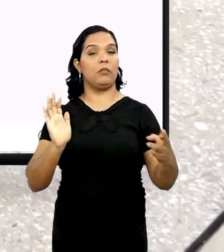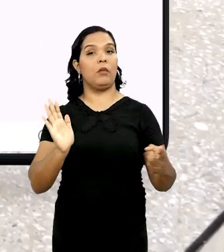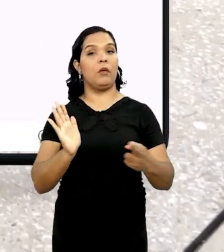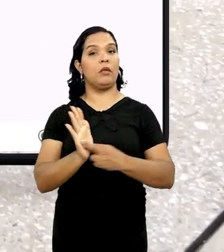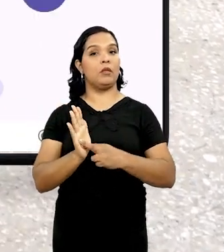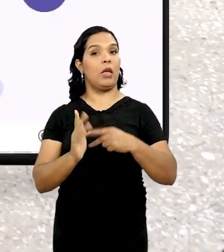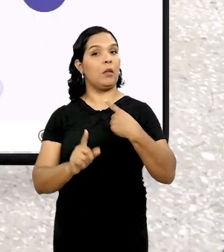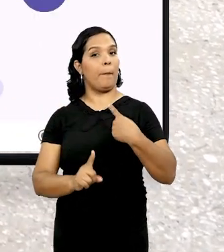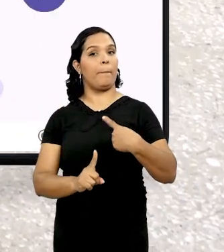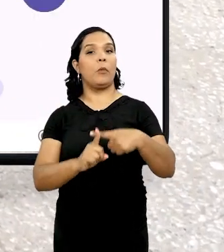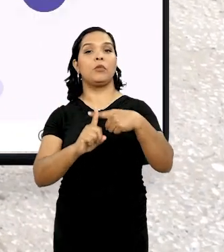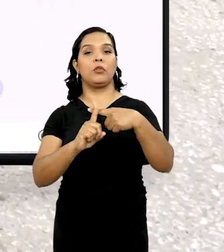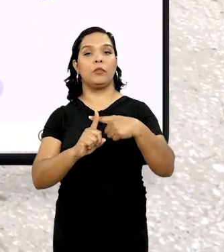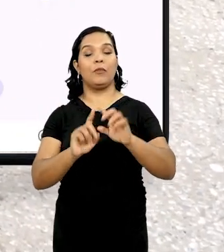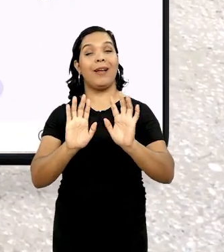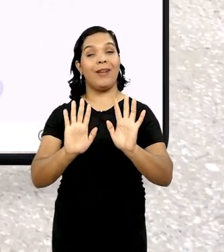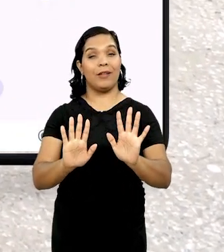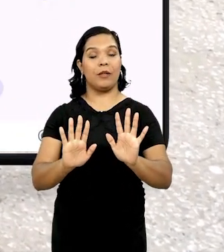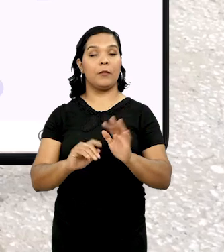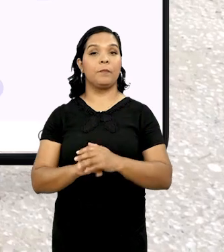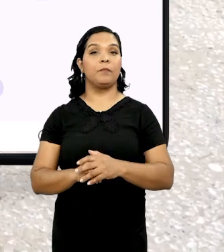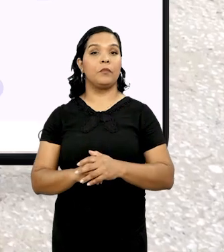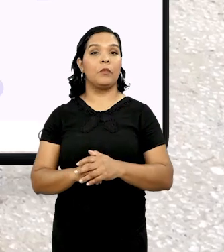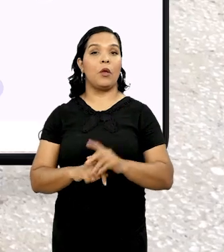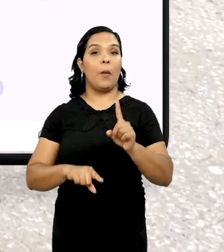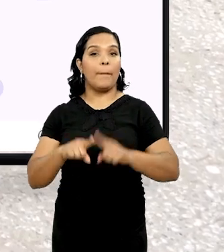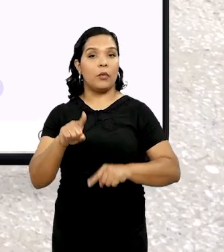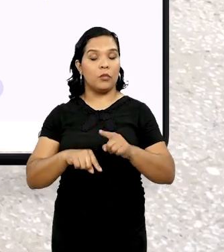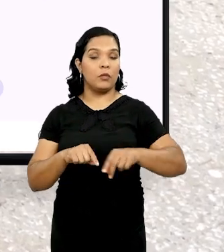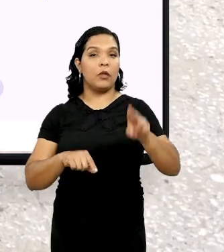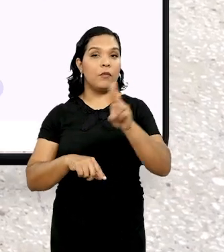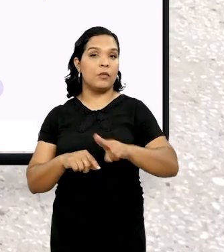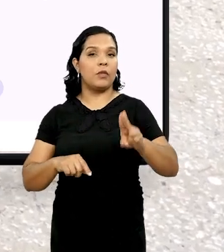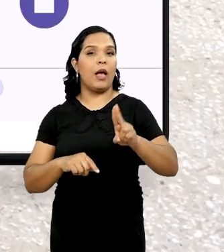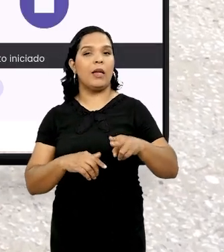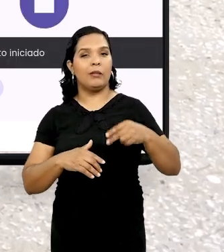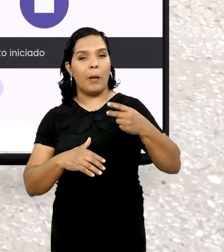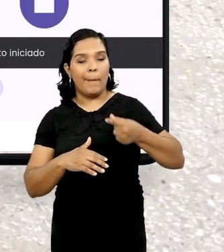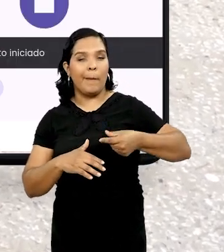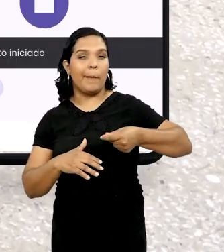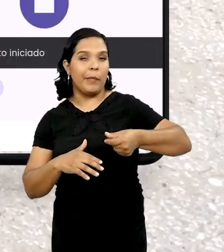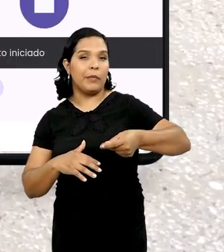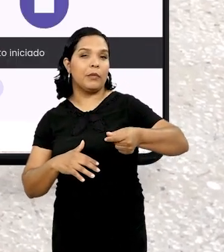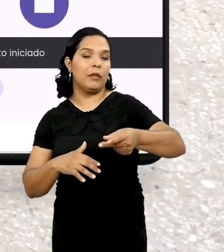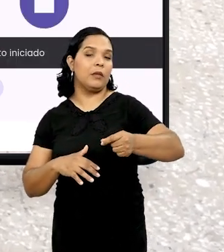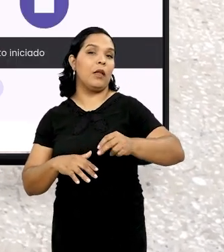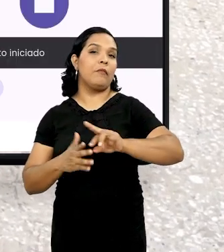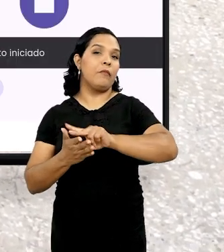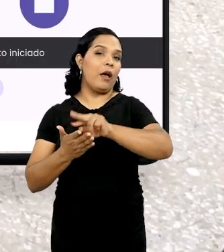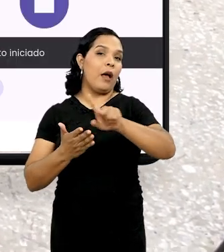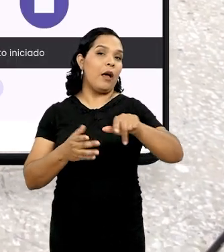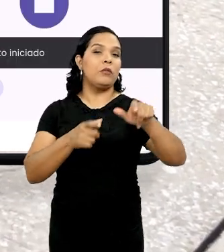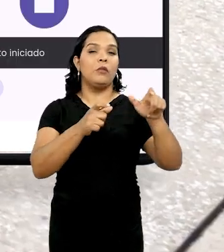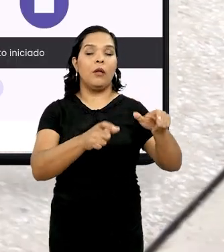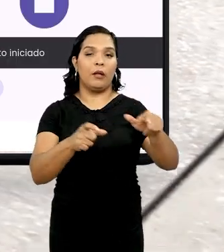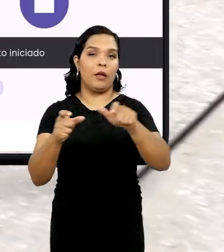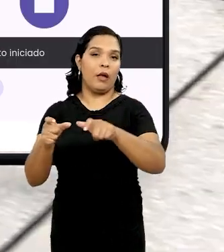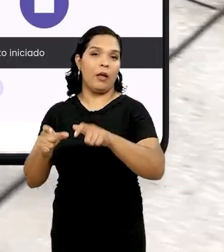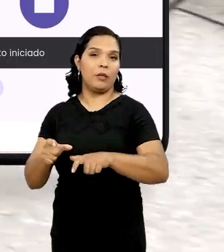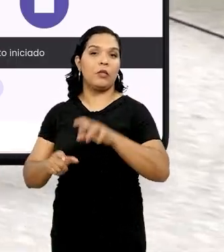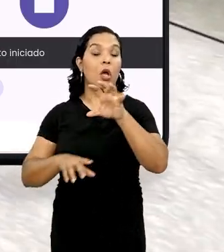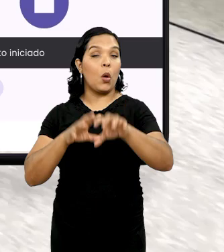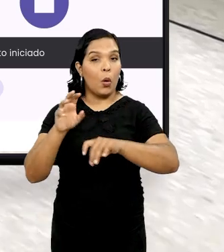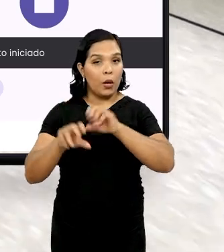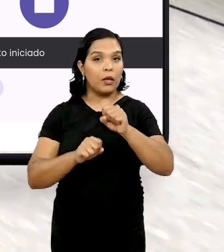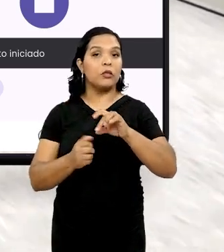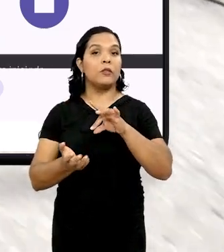ele ter um resultado positivo. Já com o produto que vai ser usado por muito tempo, em vários ambientes, a tendência é que